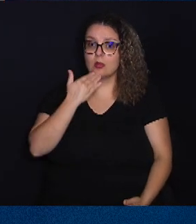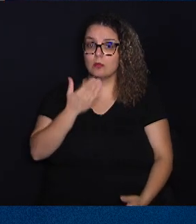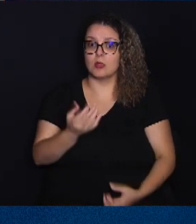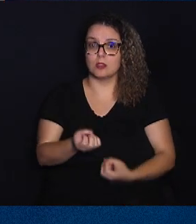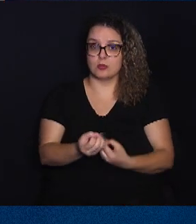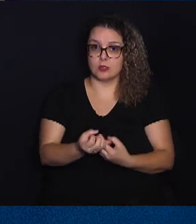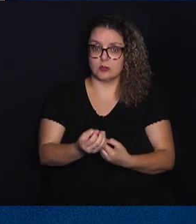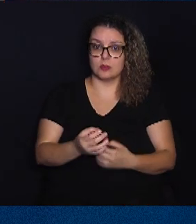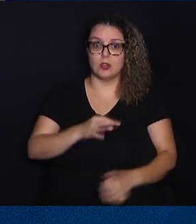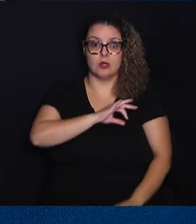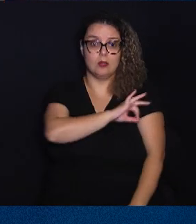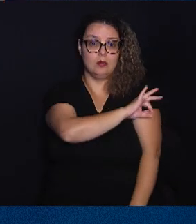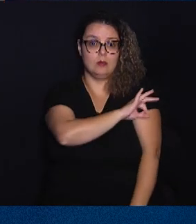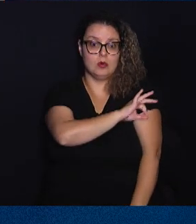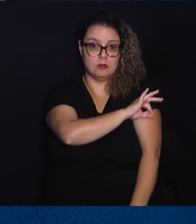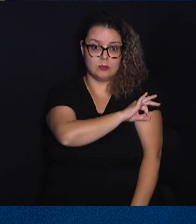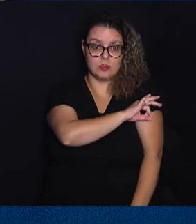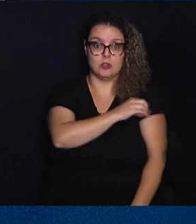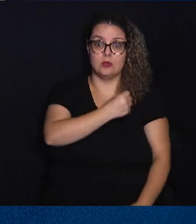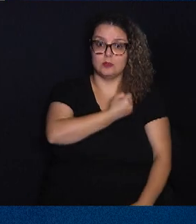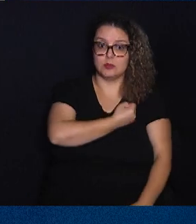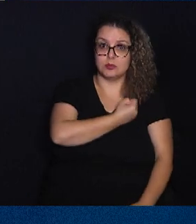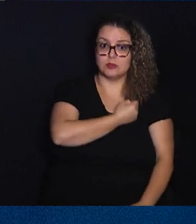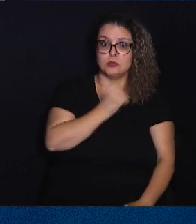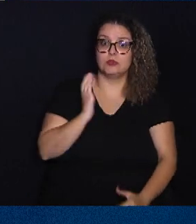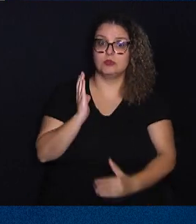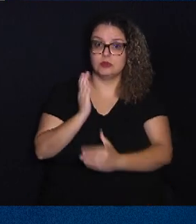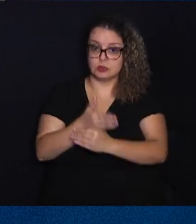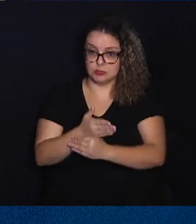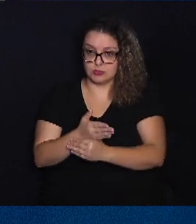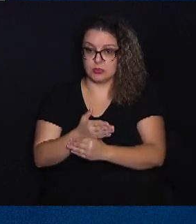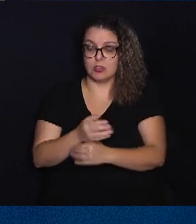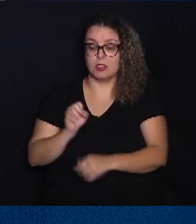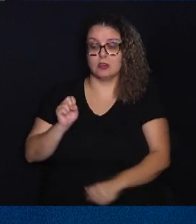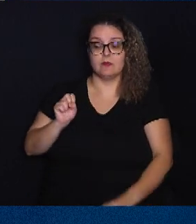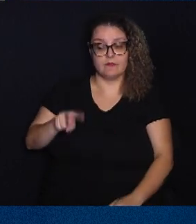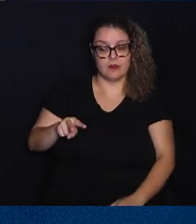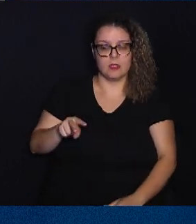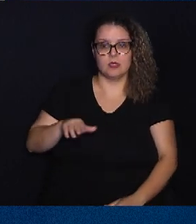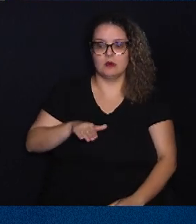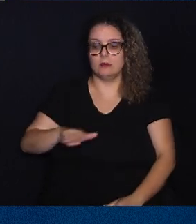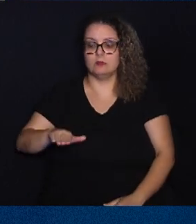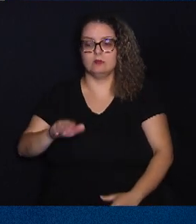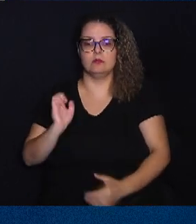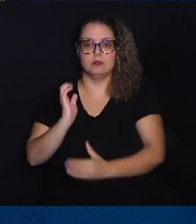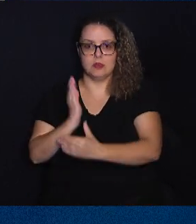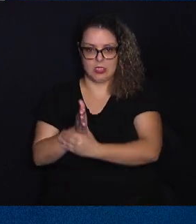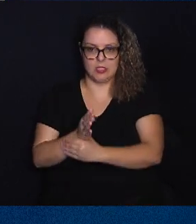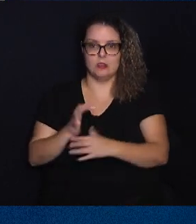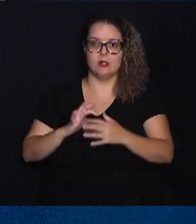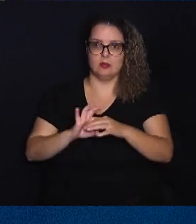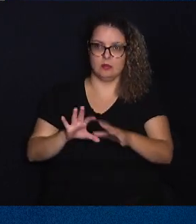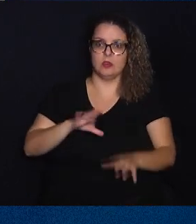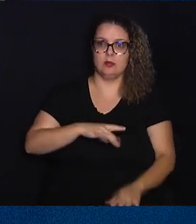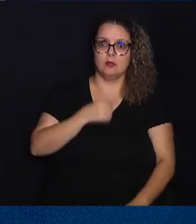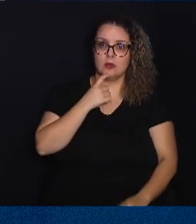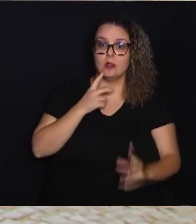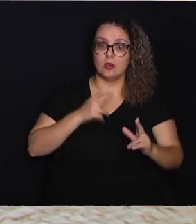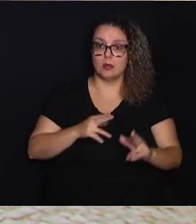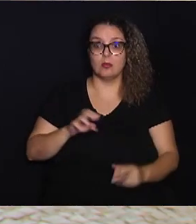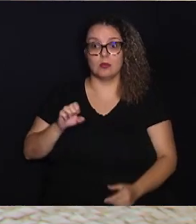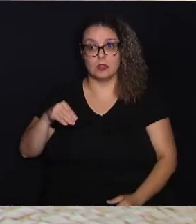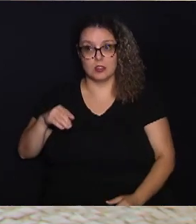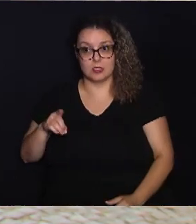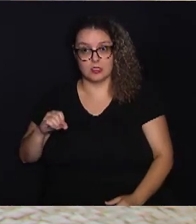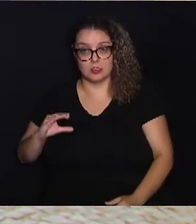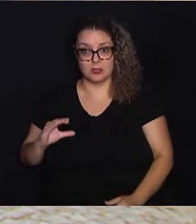solicita informações à Prefeitura sobre o número de taxistas e vagas para táxi disponíveis no município. De